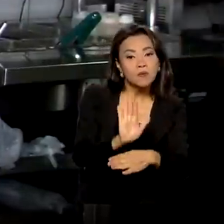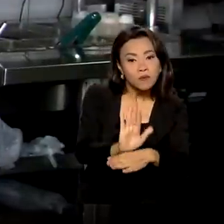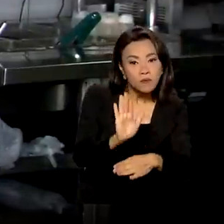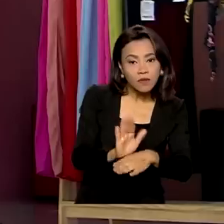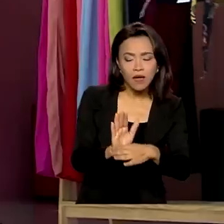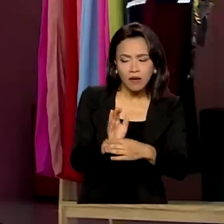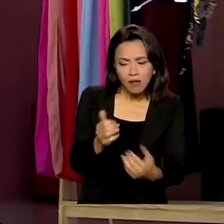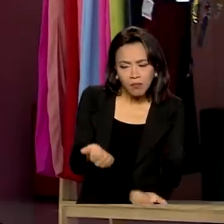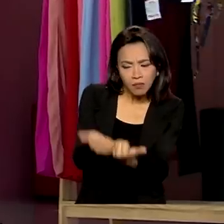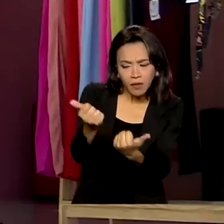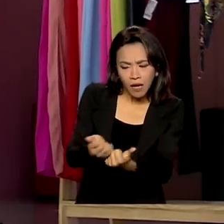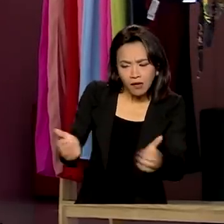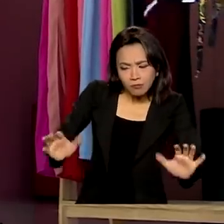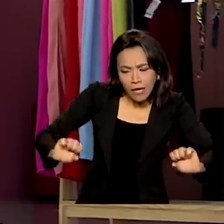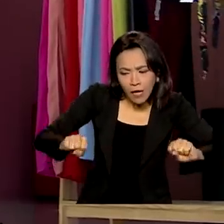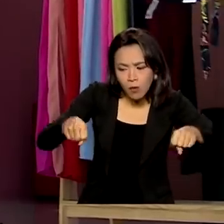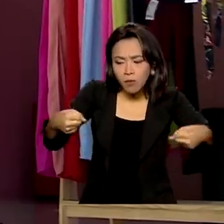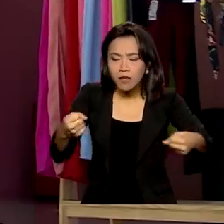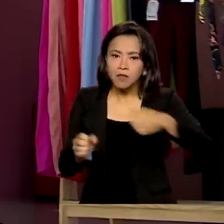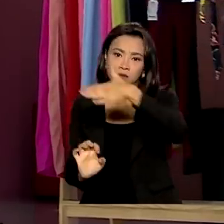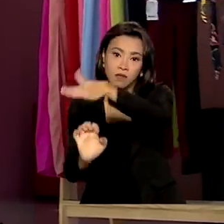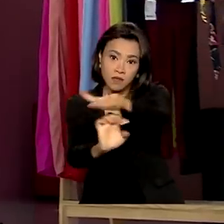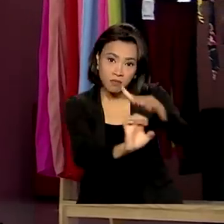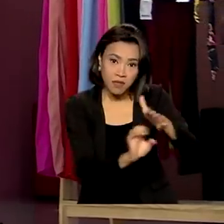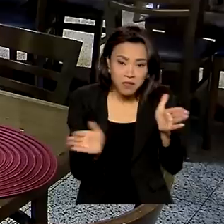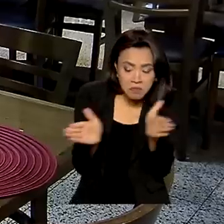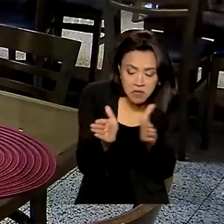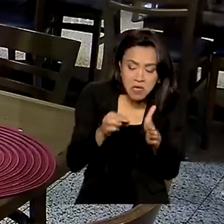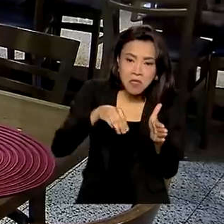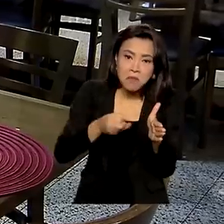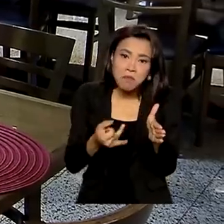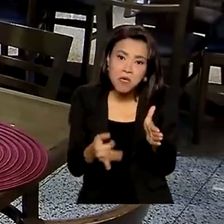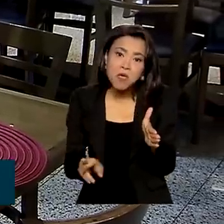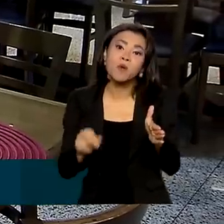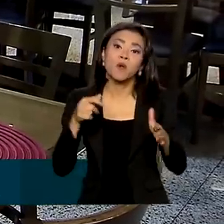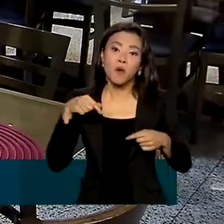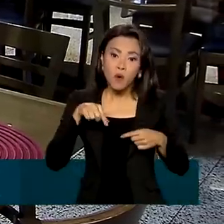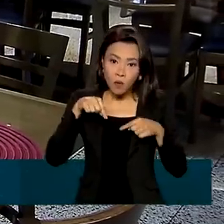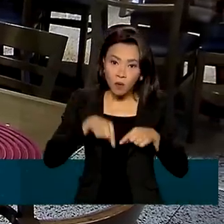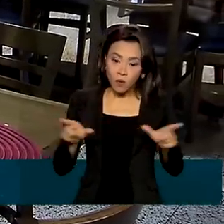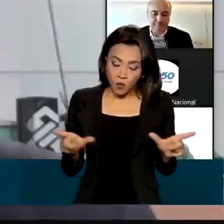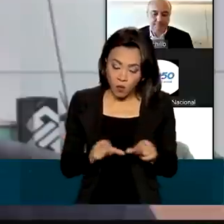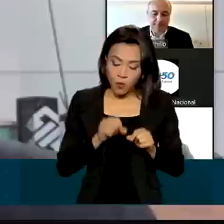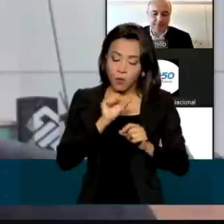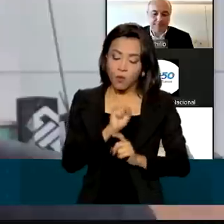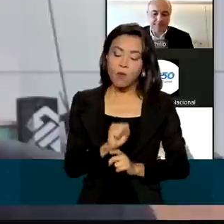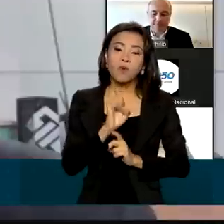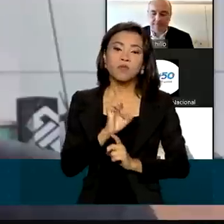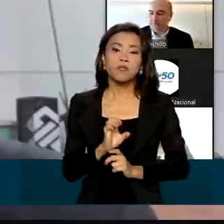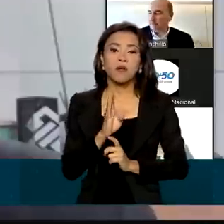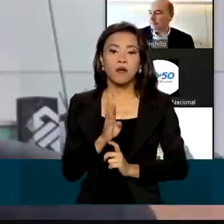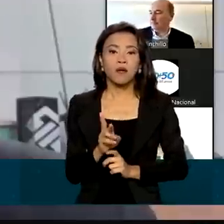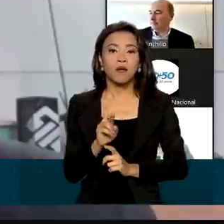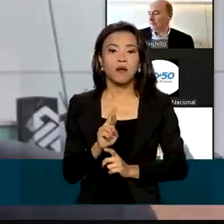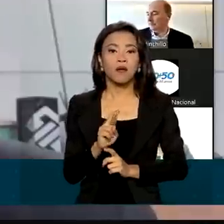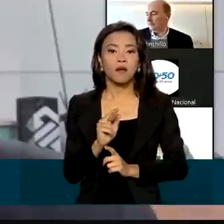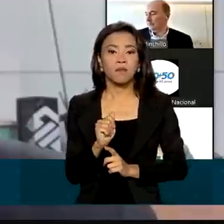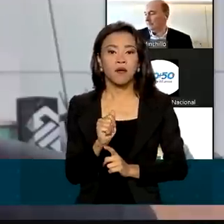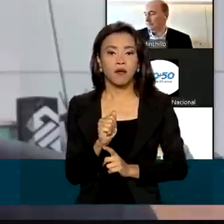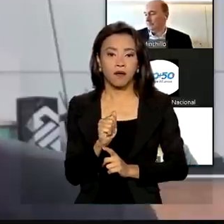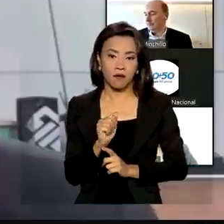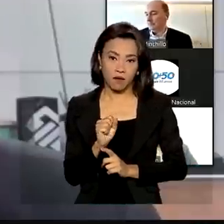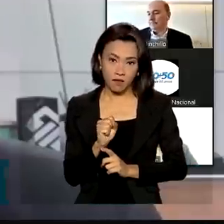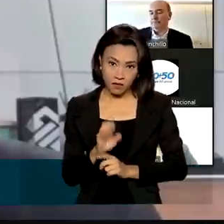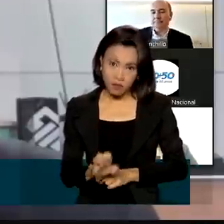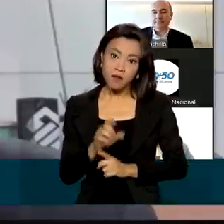micro e pequenas empresas, o SEBRAE está com uma campanha de renegociação de dívidas. Diversas instituições financeiras do